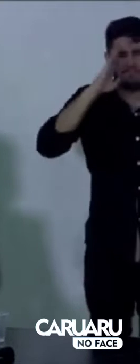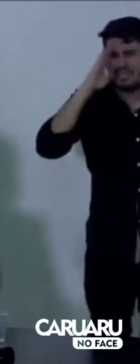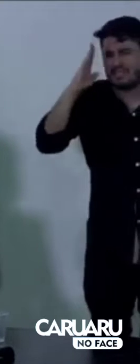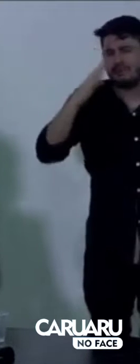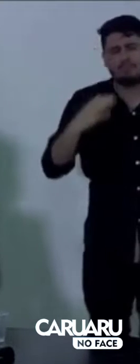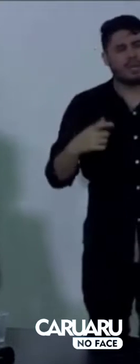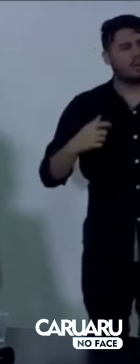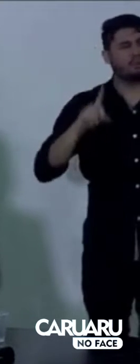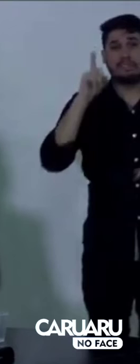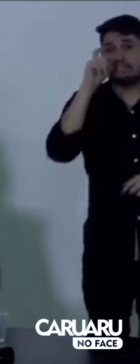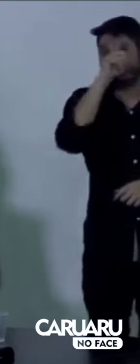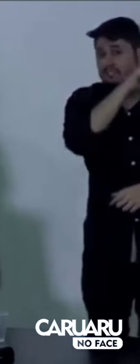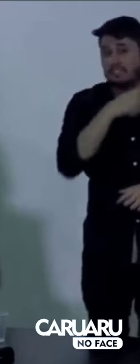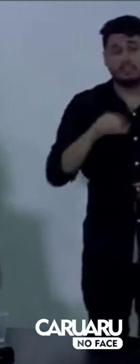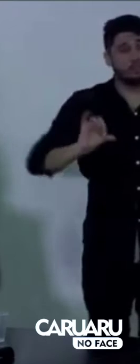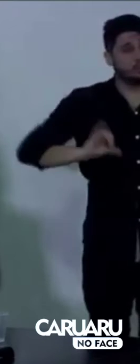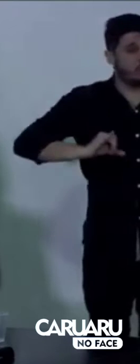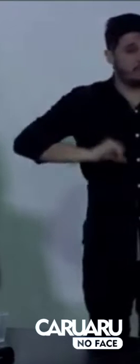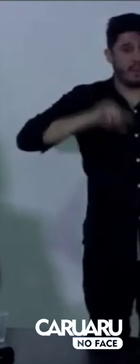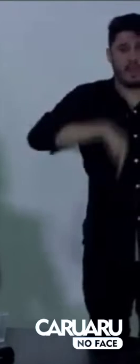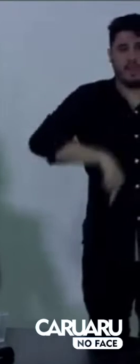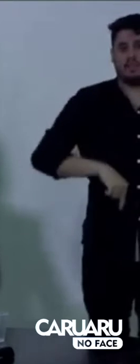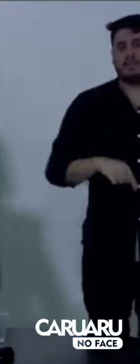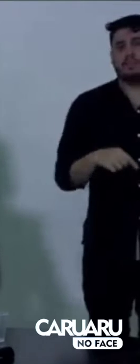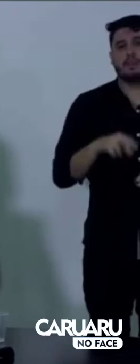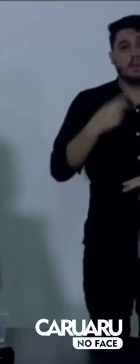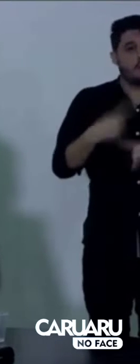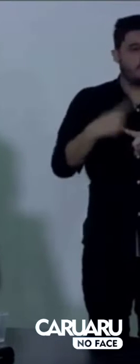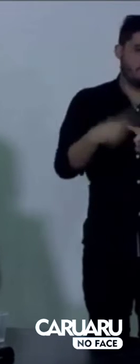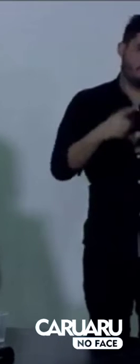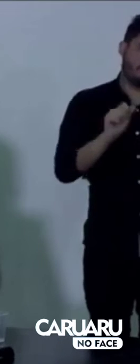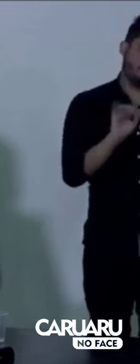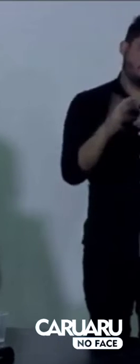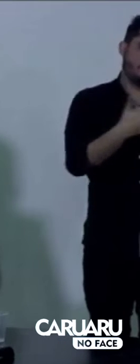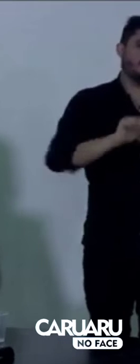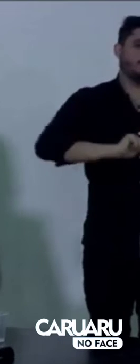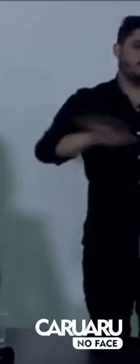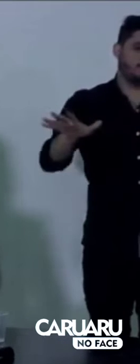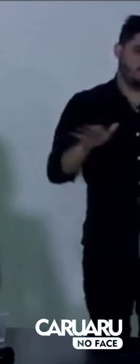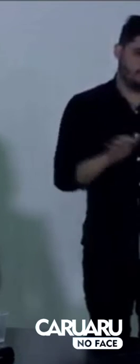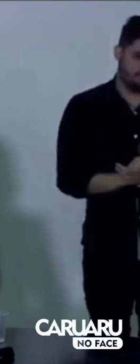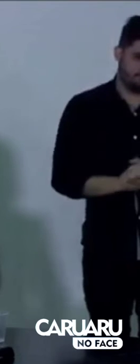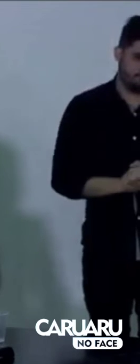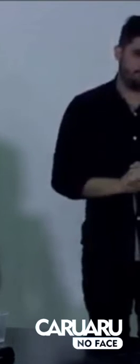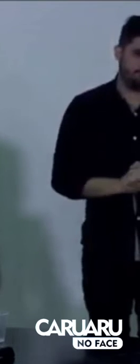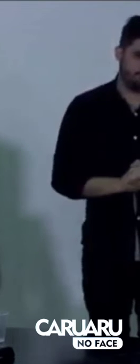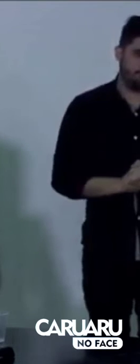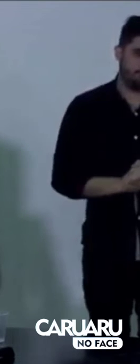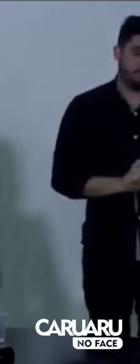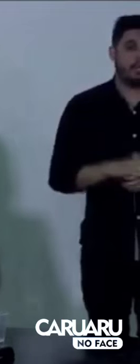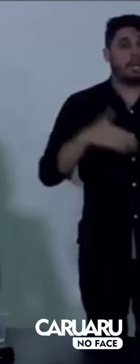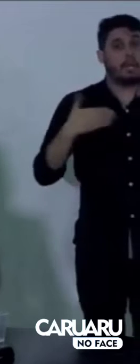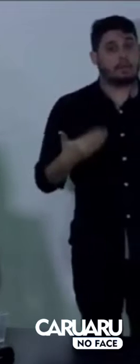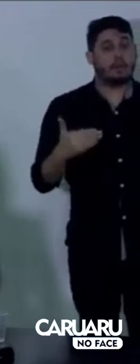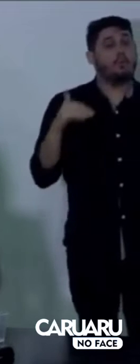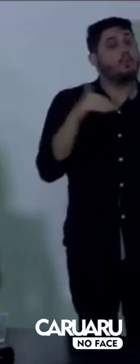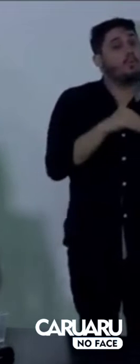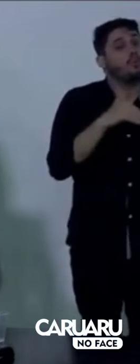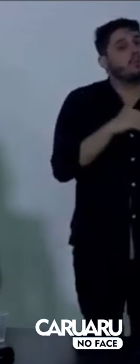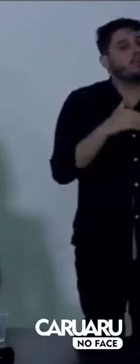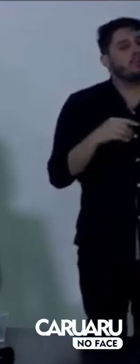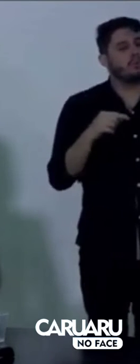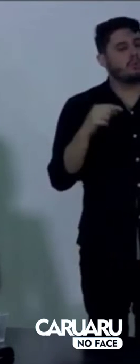dificuldades, em razão da crise econômica causada pela crise do coronavírus. E uma última premissa,